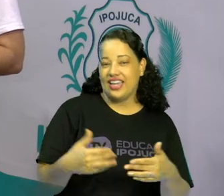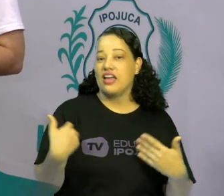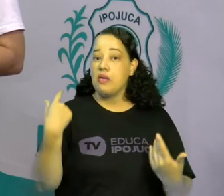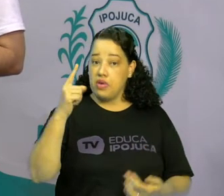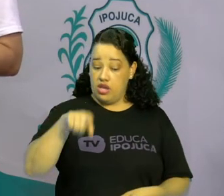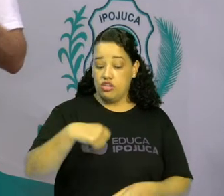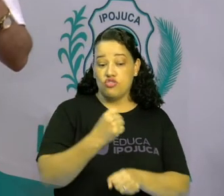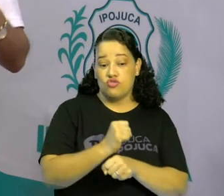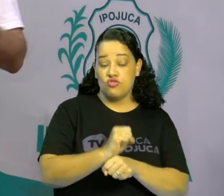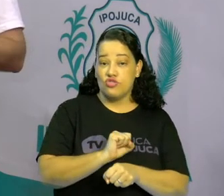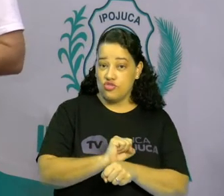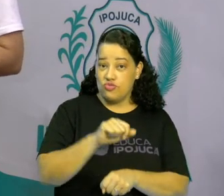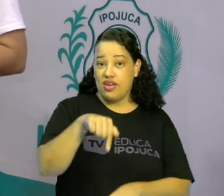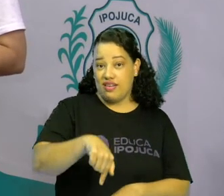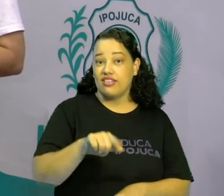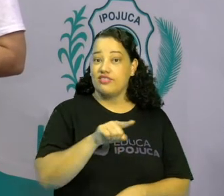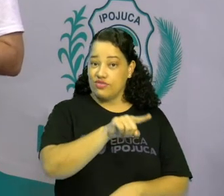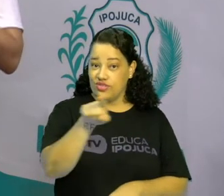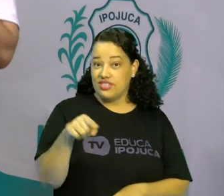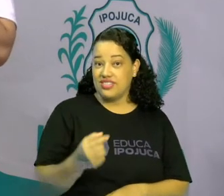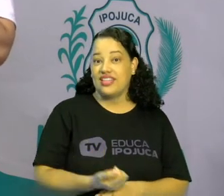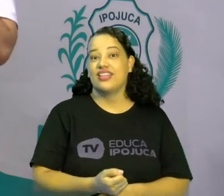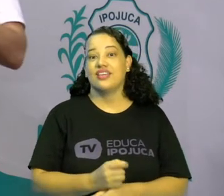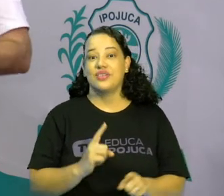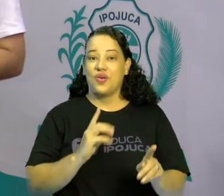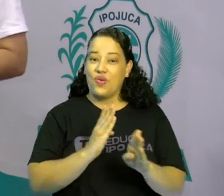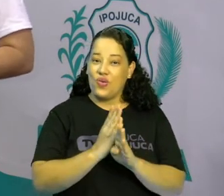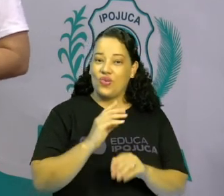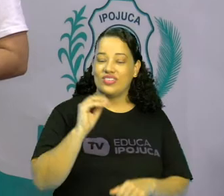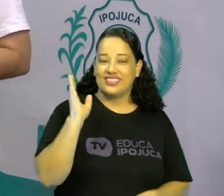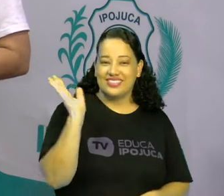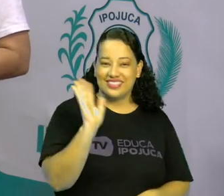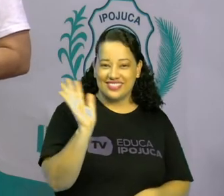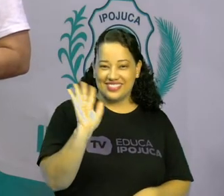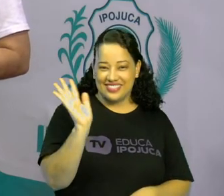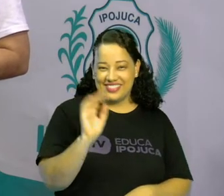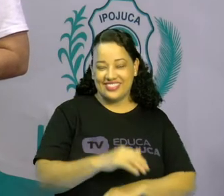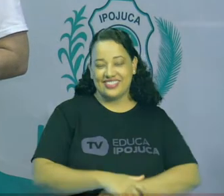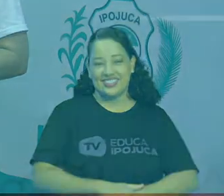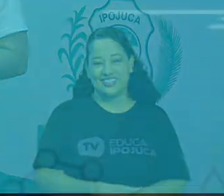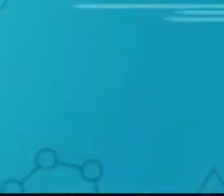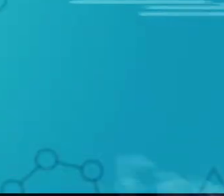vocês, ok? Temos encontro marcado. Beijos e até lá!